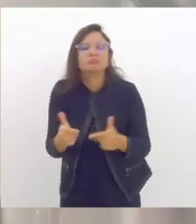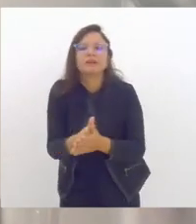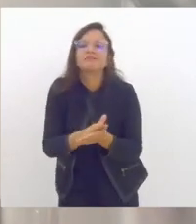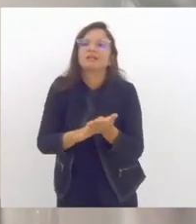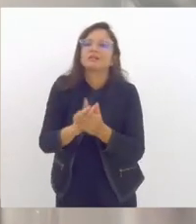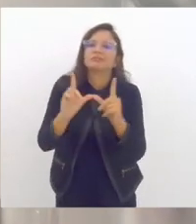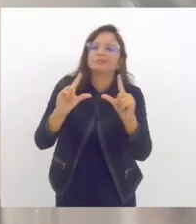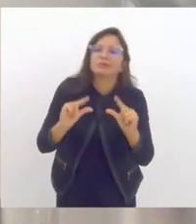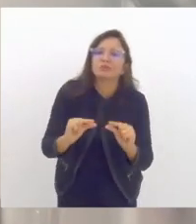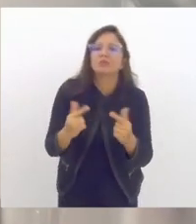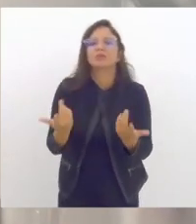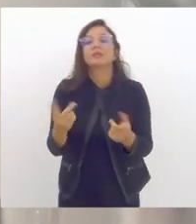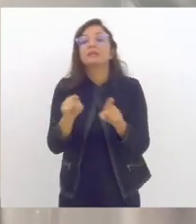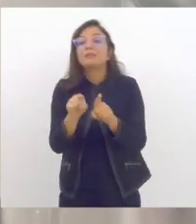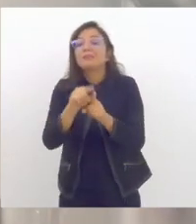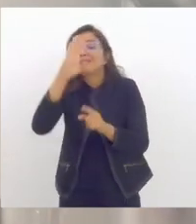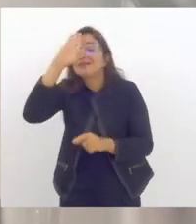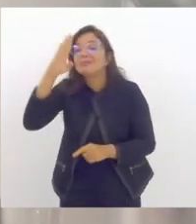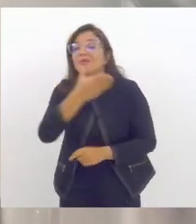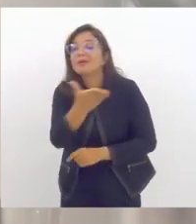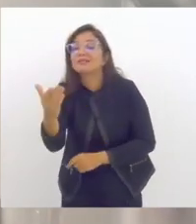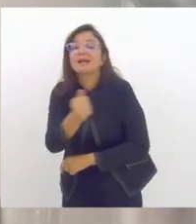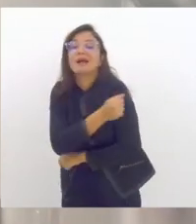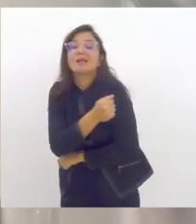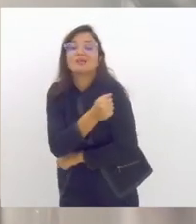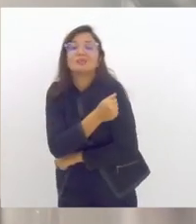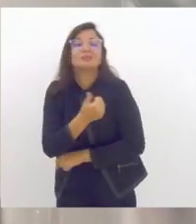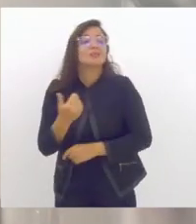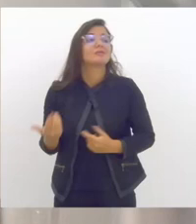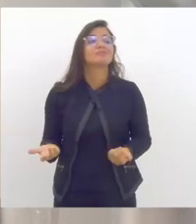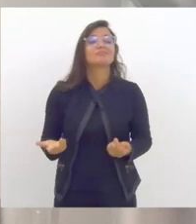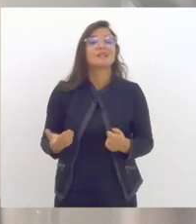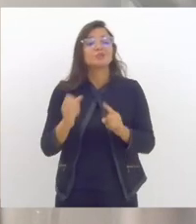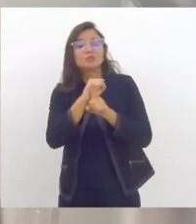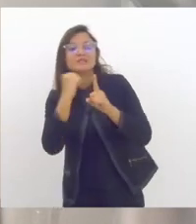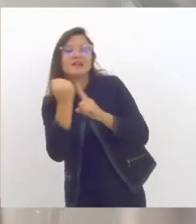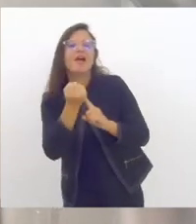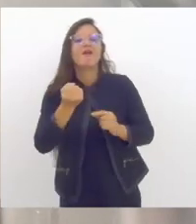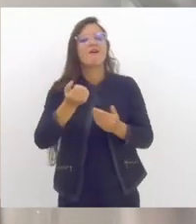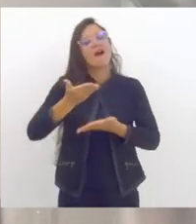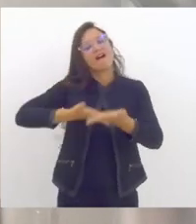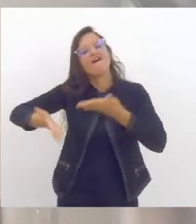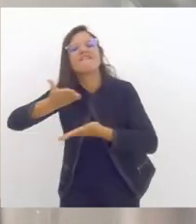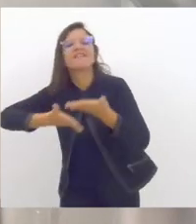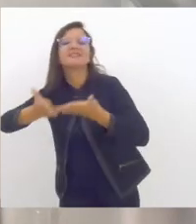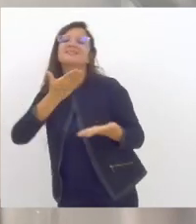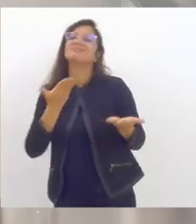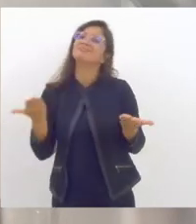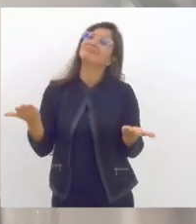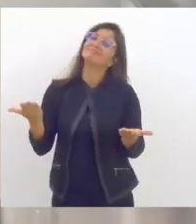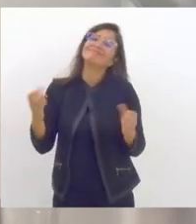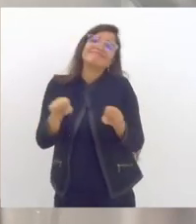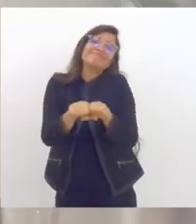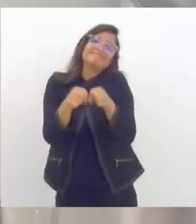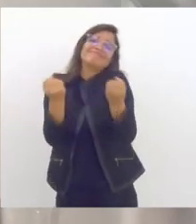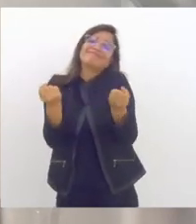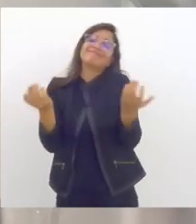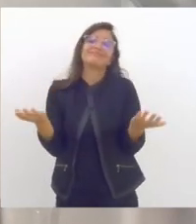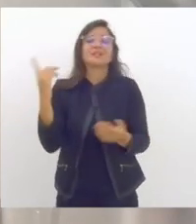significa dois anos com as formas de sociabilidade, com as formas de convívio fortemente impactadas. Então,